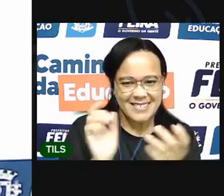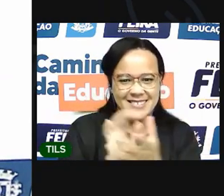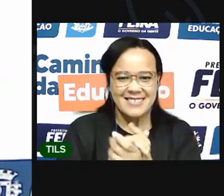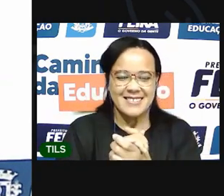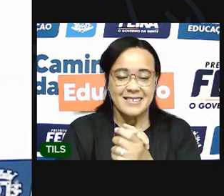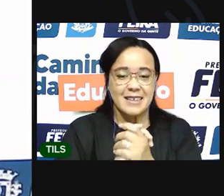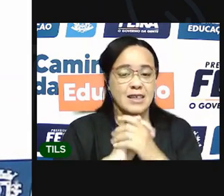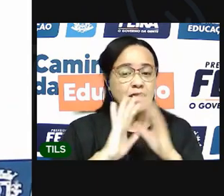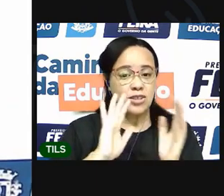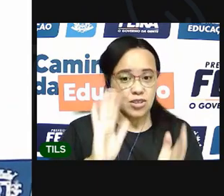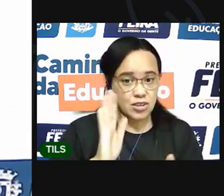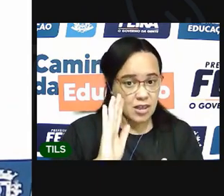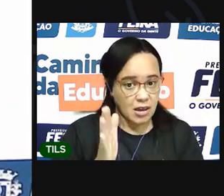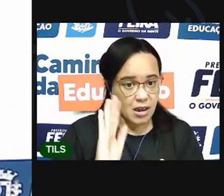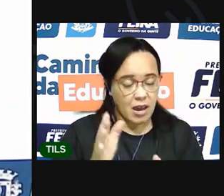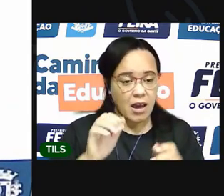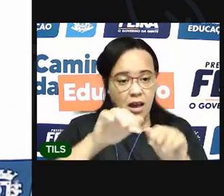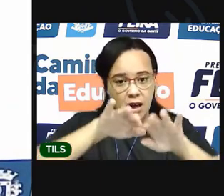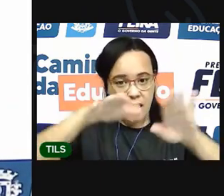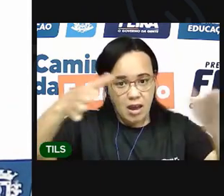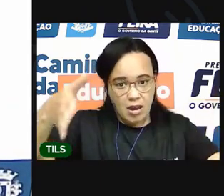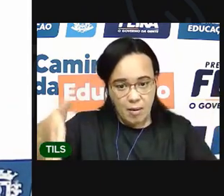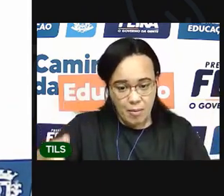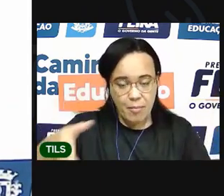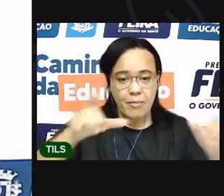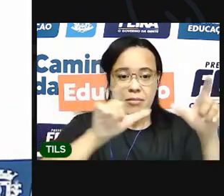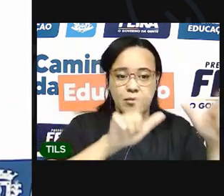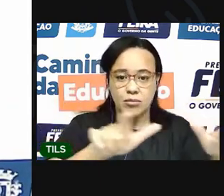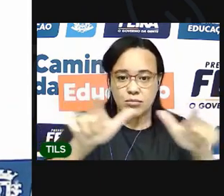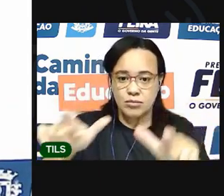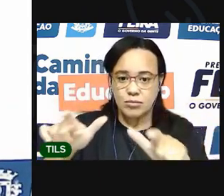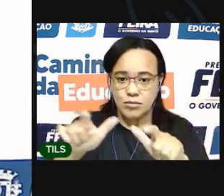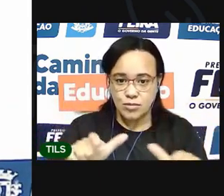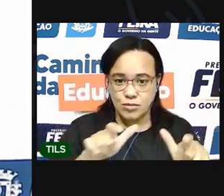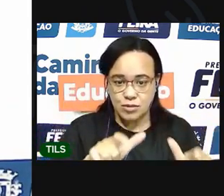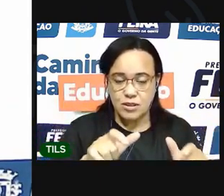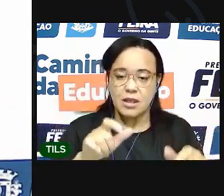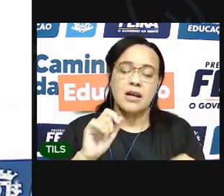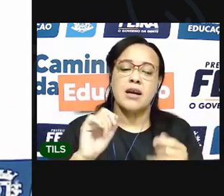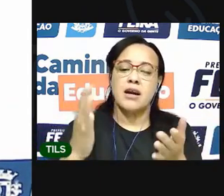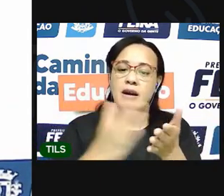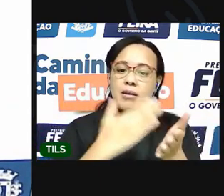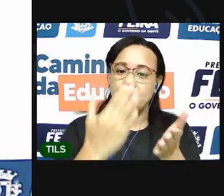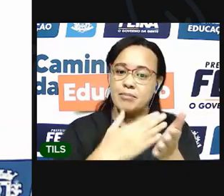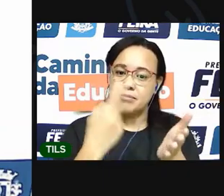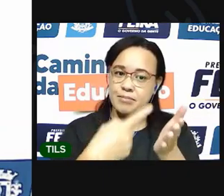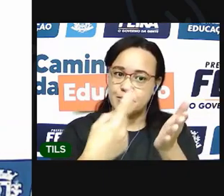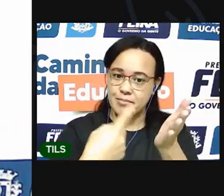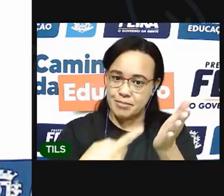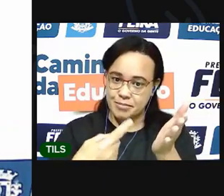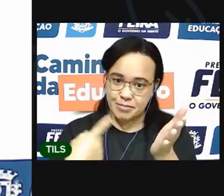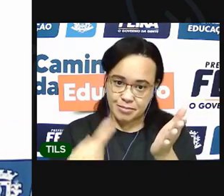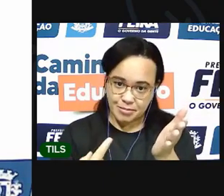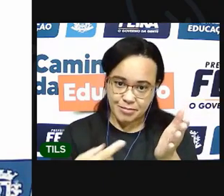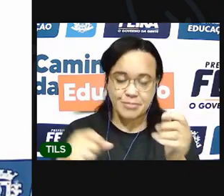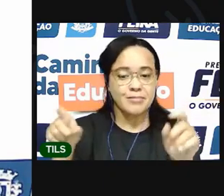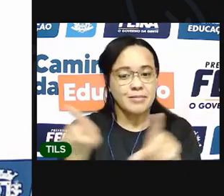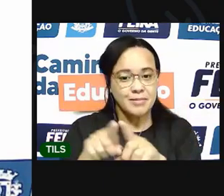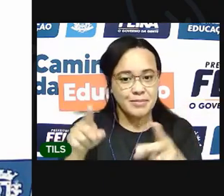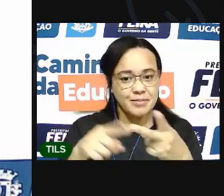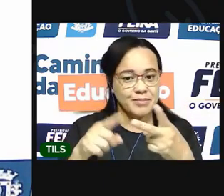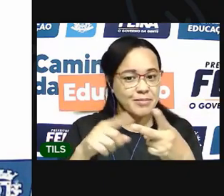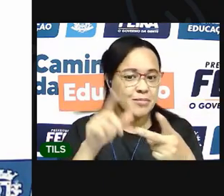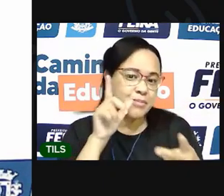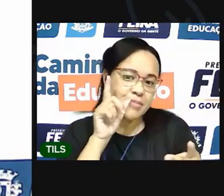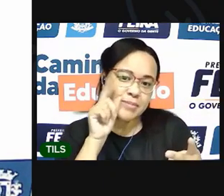Já deixa aí no seu espaço, na sua mesa, no seu caderno, tá? O seu lápis